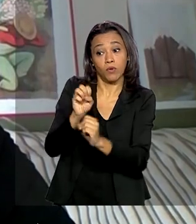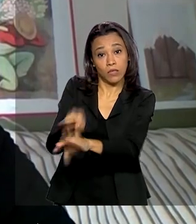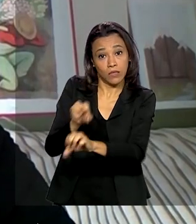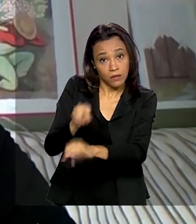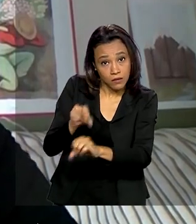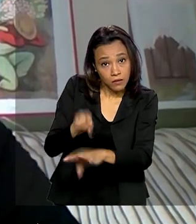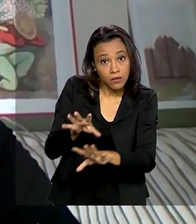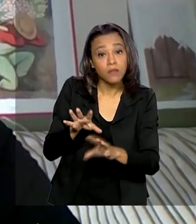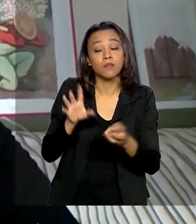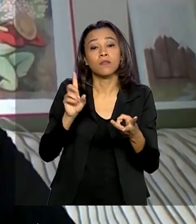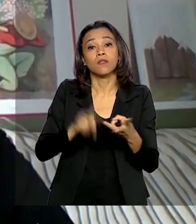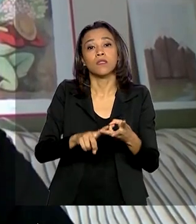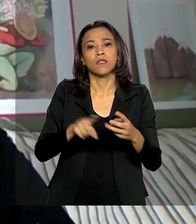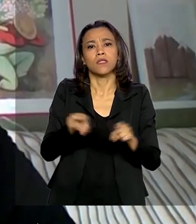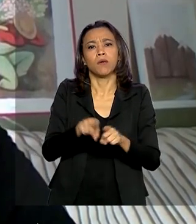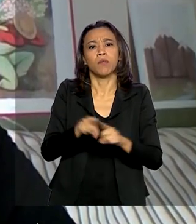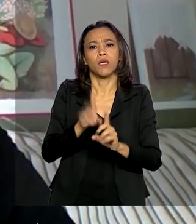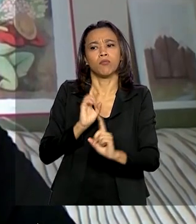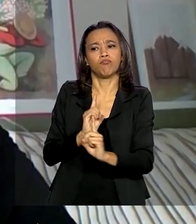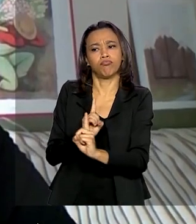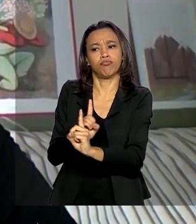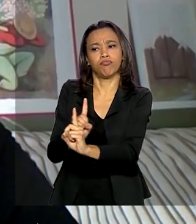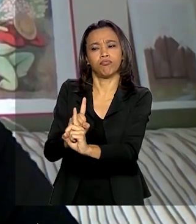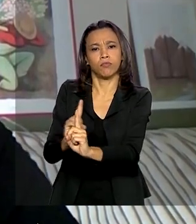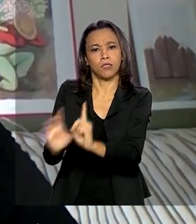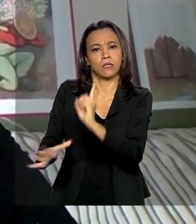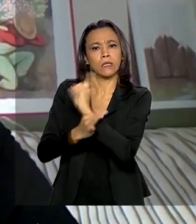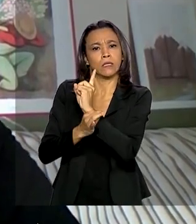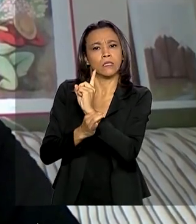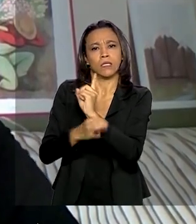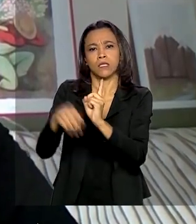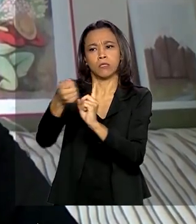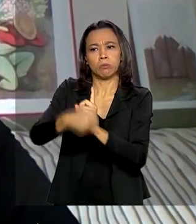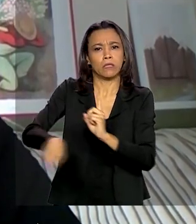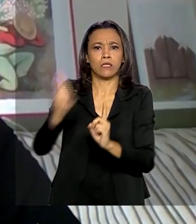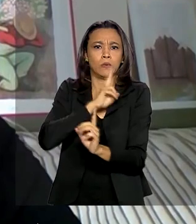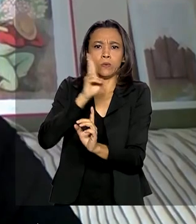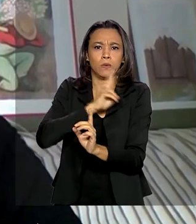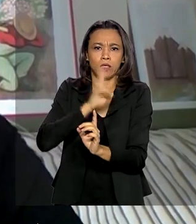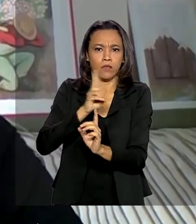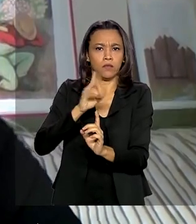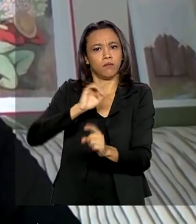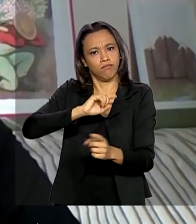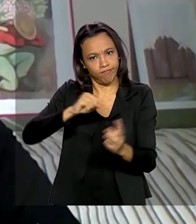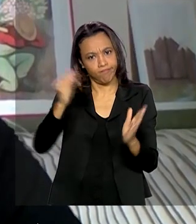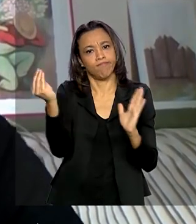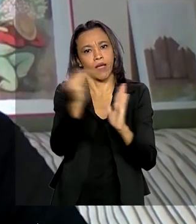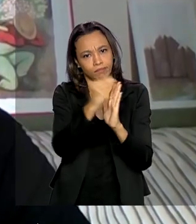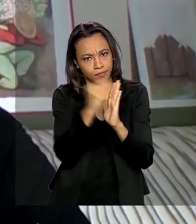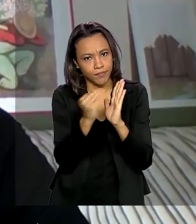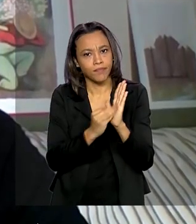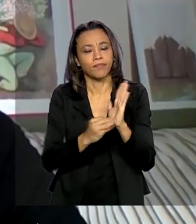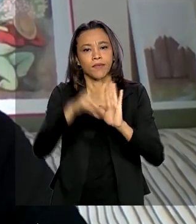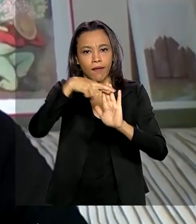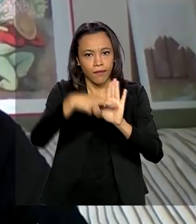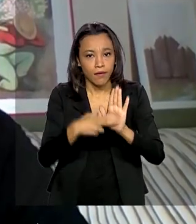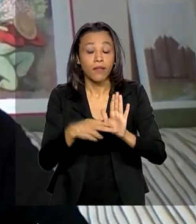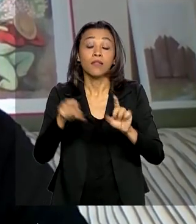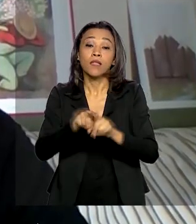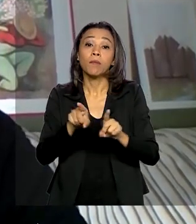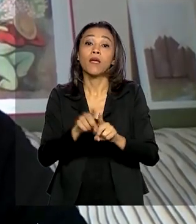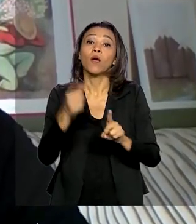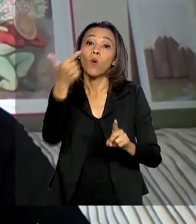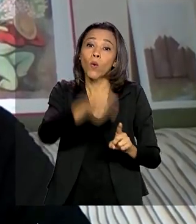a escolta não urgente de presos custodiados. Prevê também que sejam tomadas medidas de